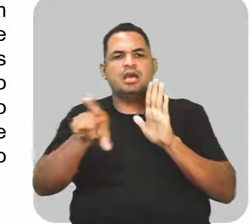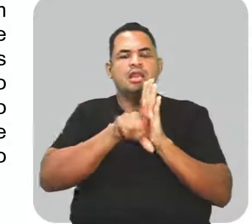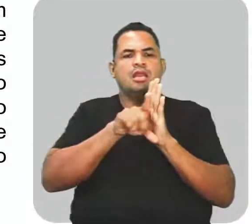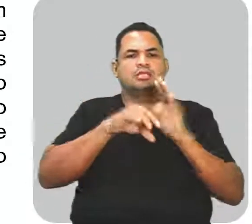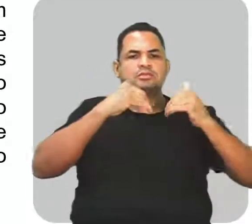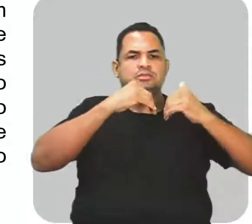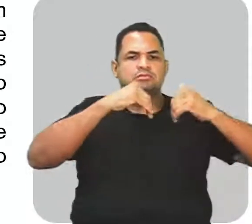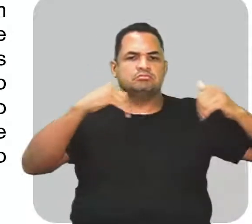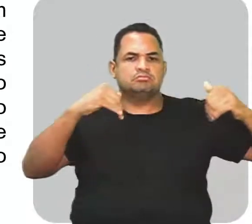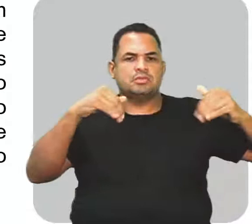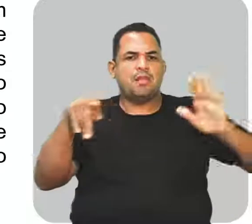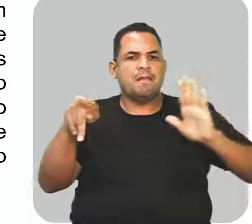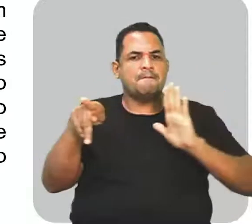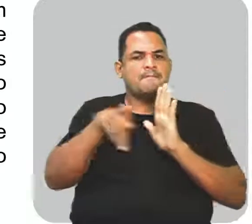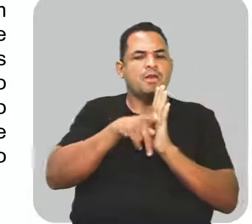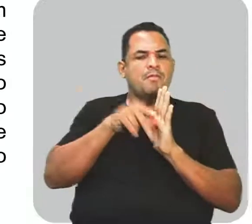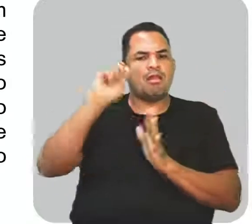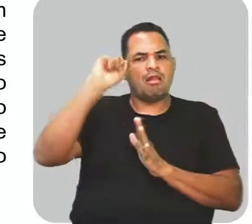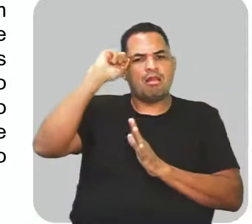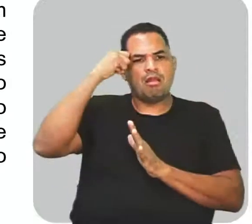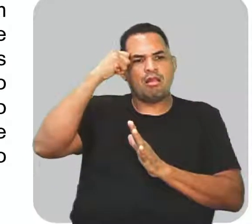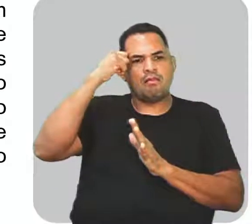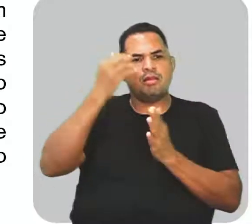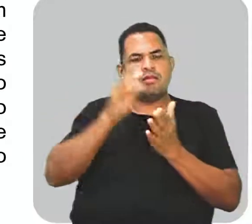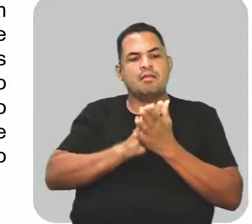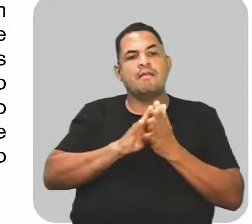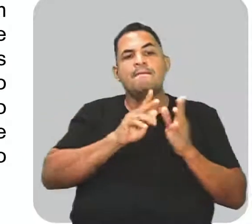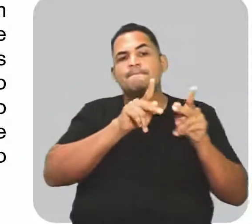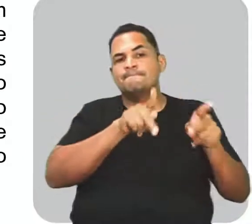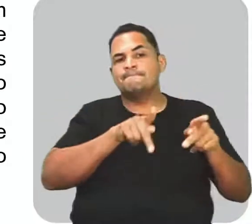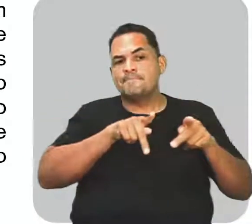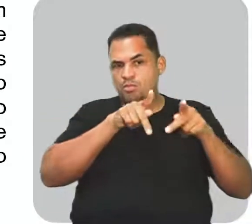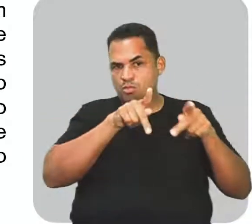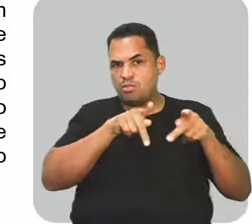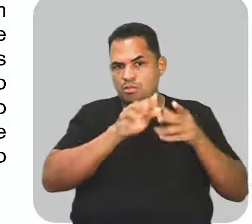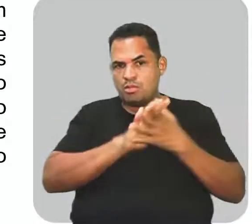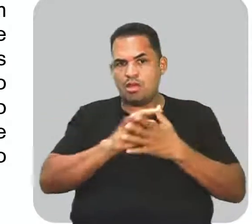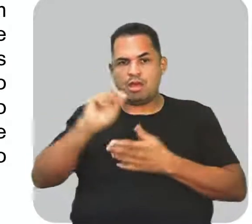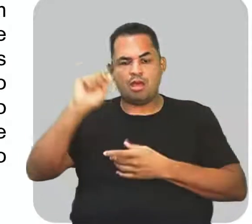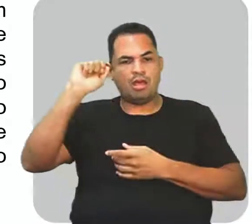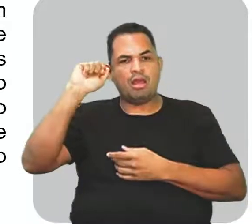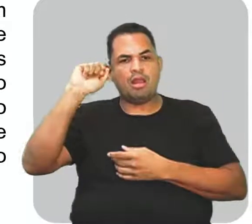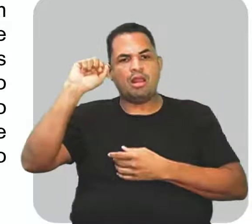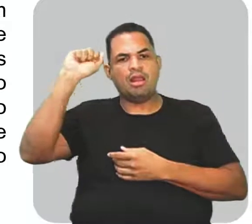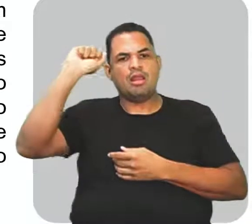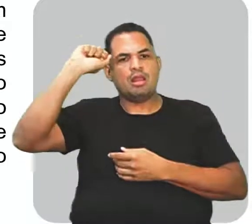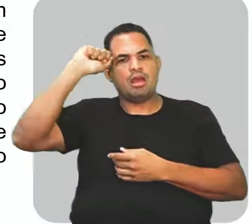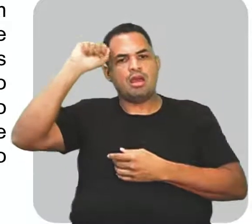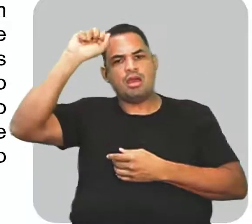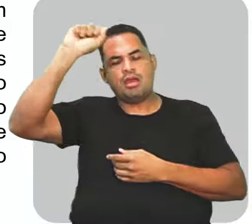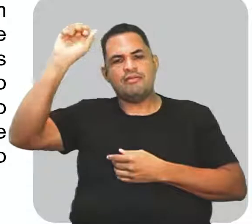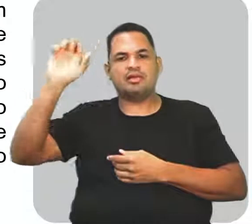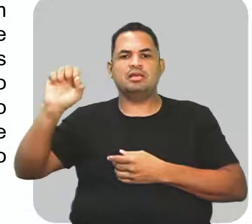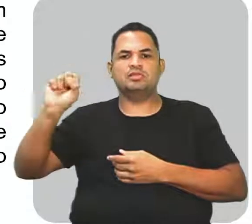que privava os negros, maior parte da população da África do Sul, de seus direitos como educação,